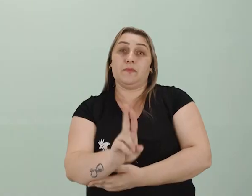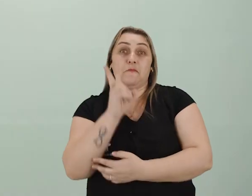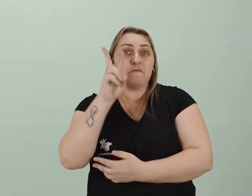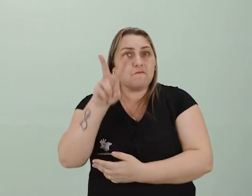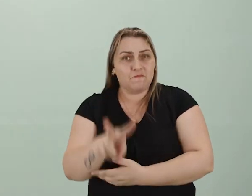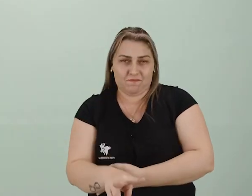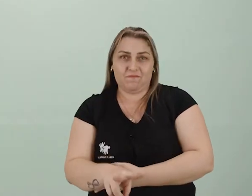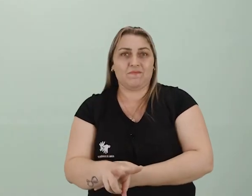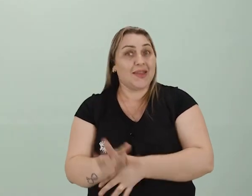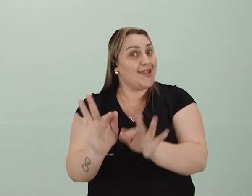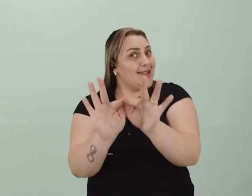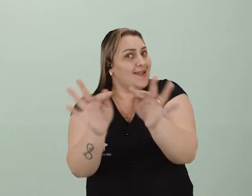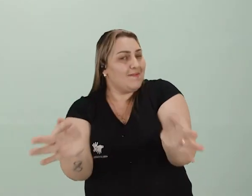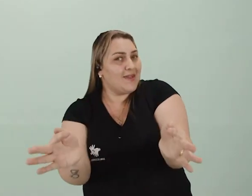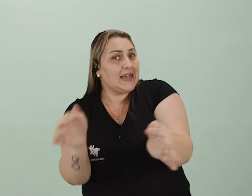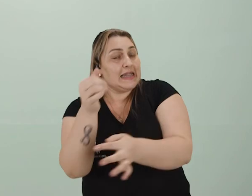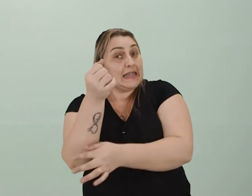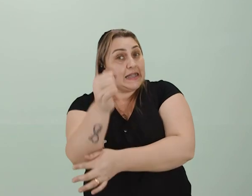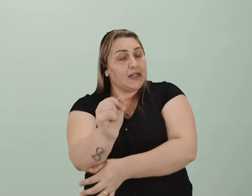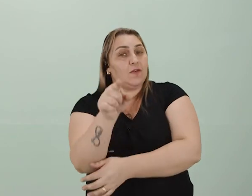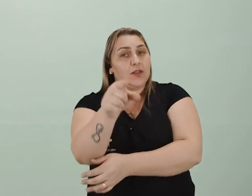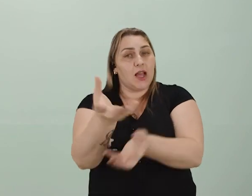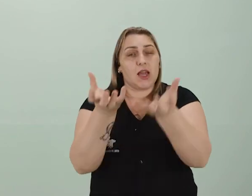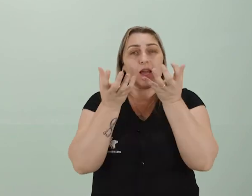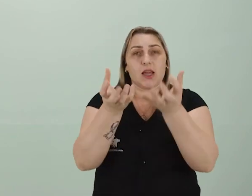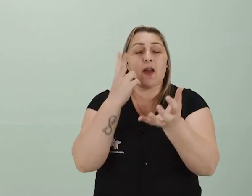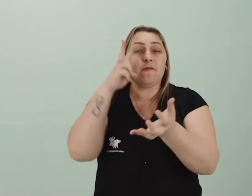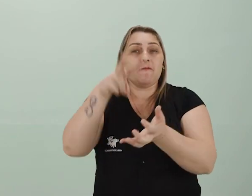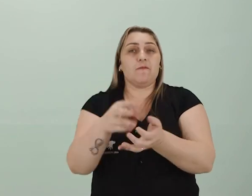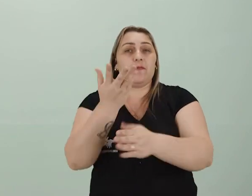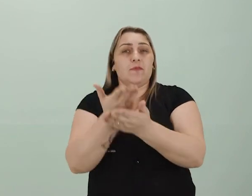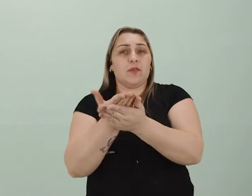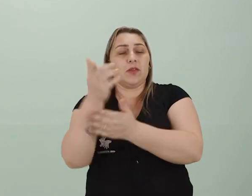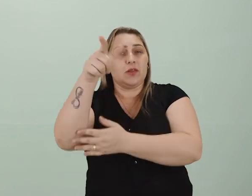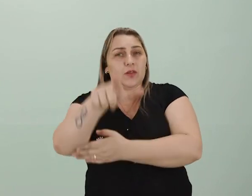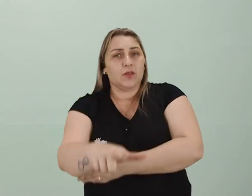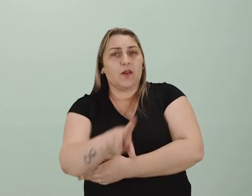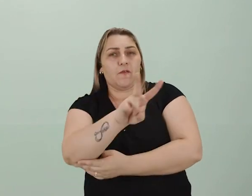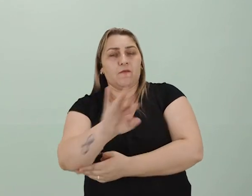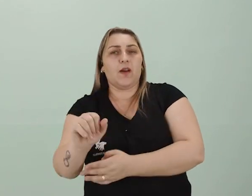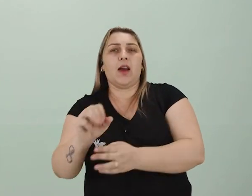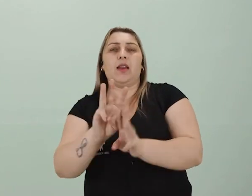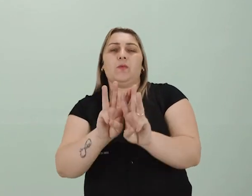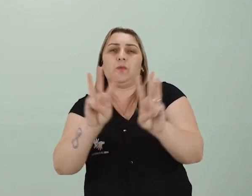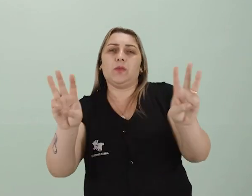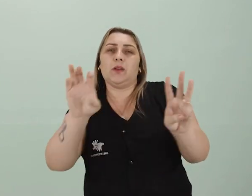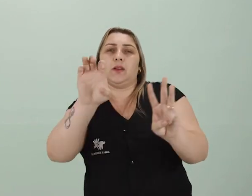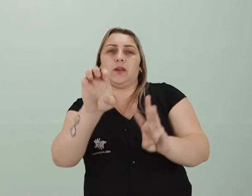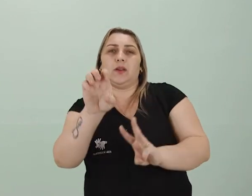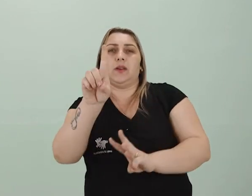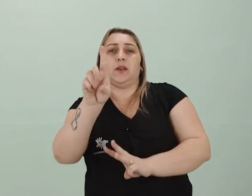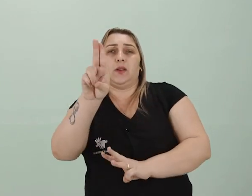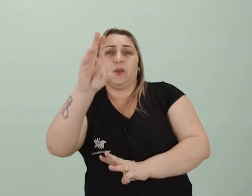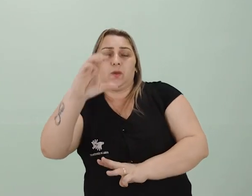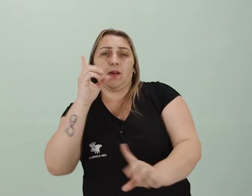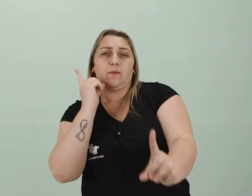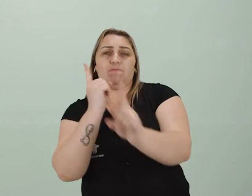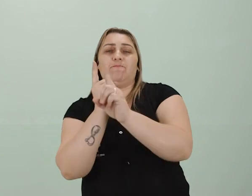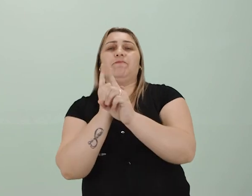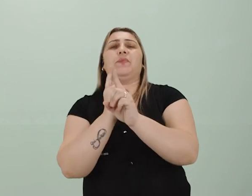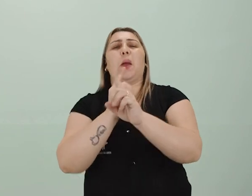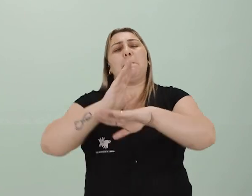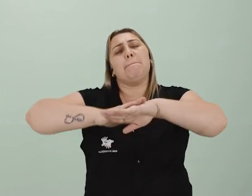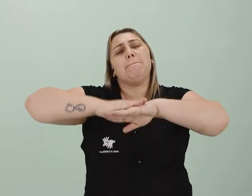Viram? Muito simples. Se você quer rever essa aula, vai lá na nossa plataforma Eduque, você vai encontrar